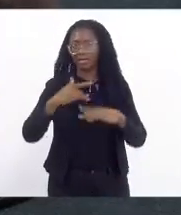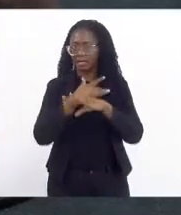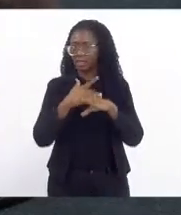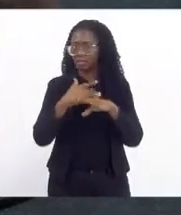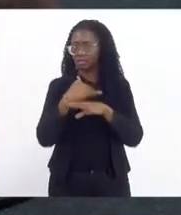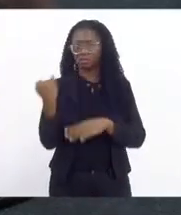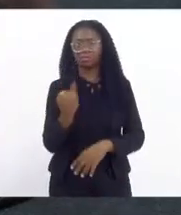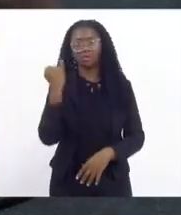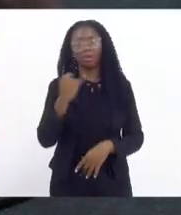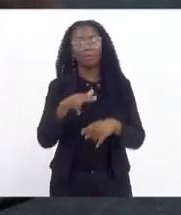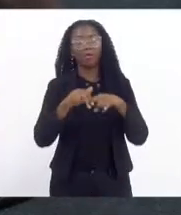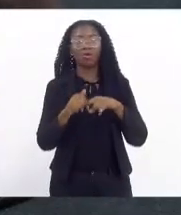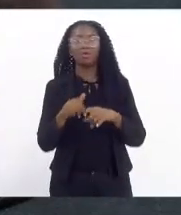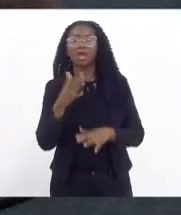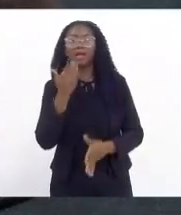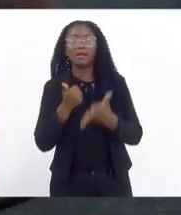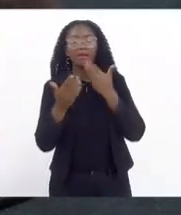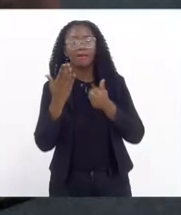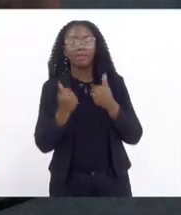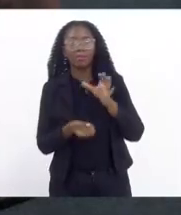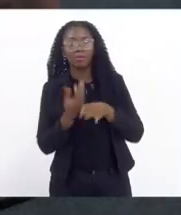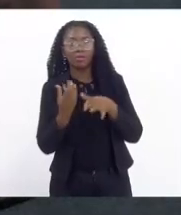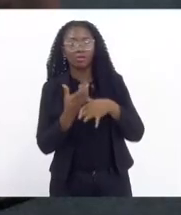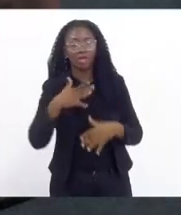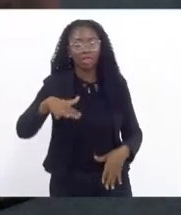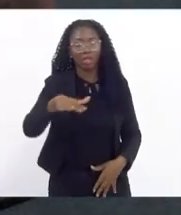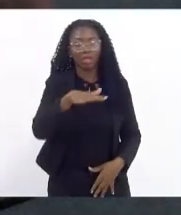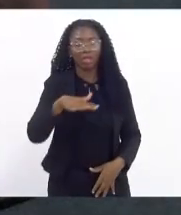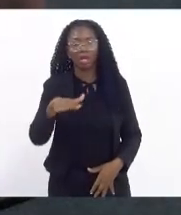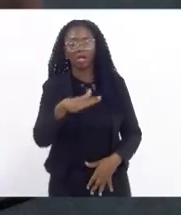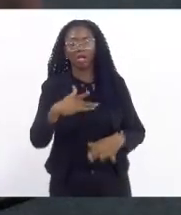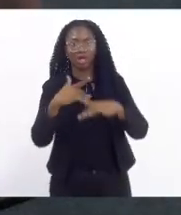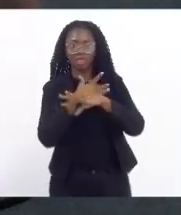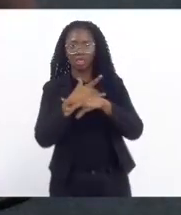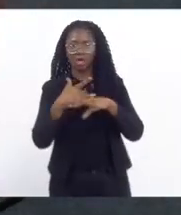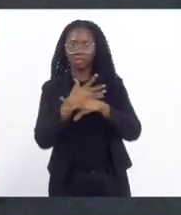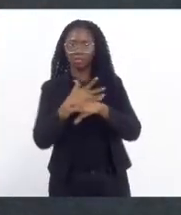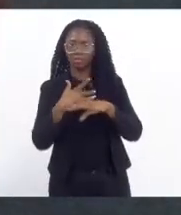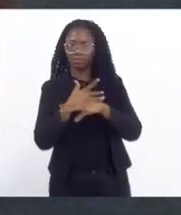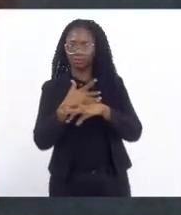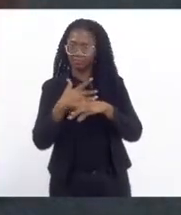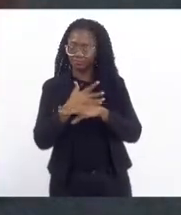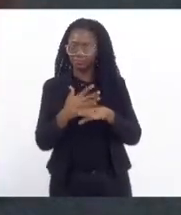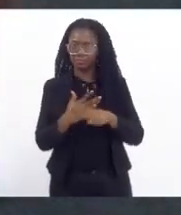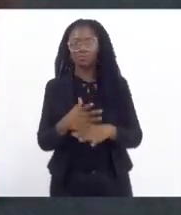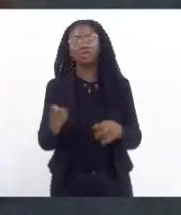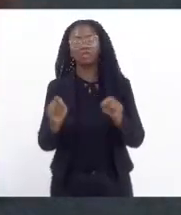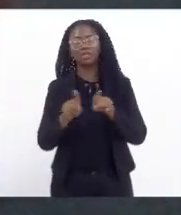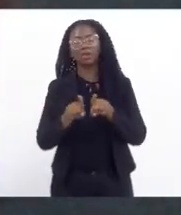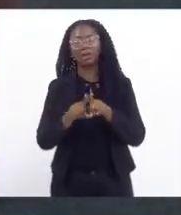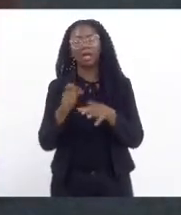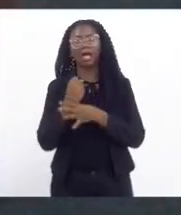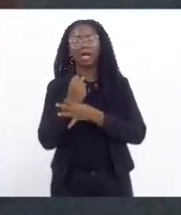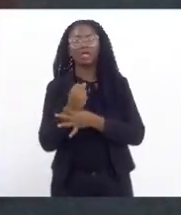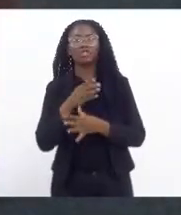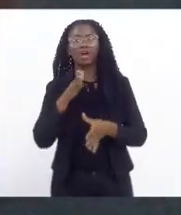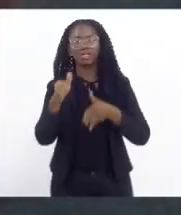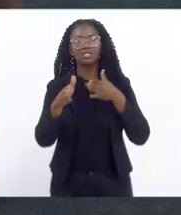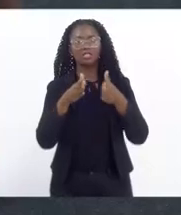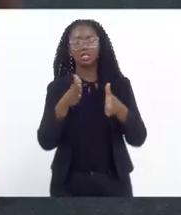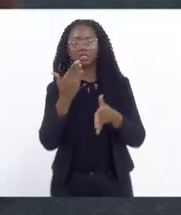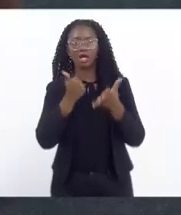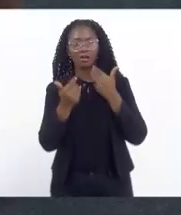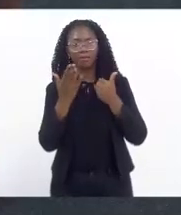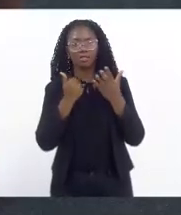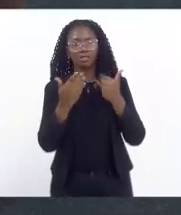produzido no território urbano que garante o acesso em especial da população em situação de rua. Então,